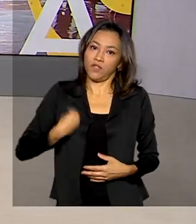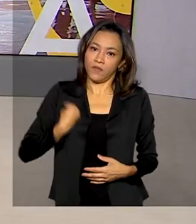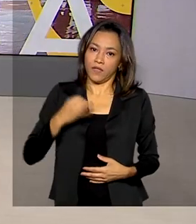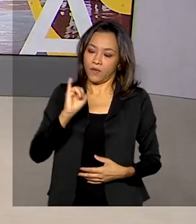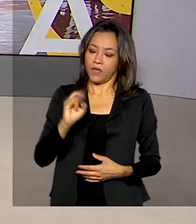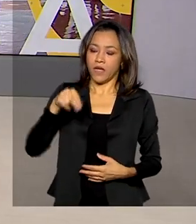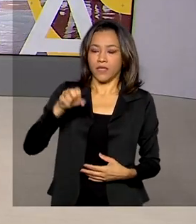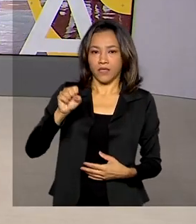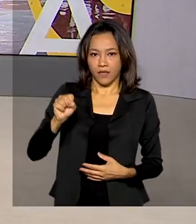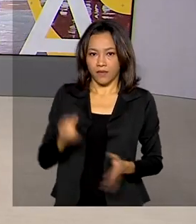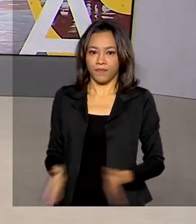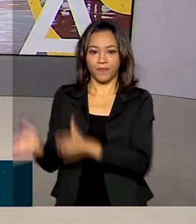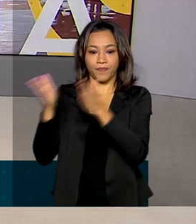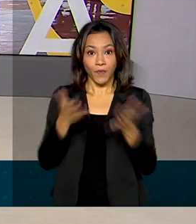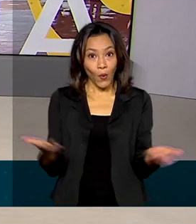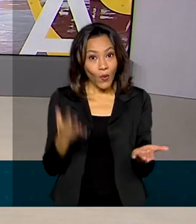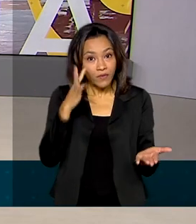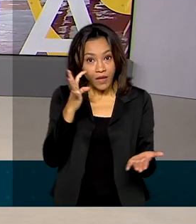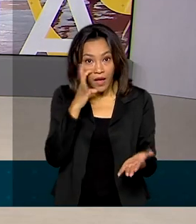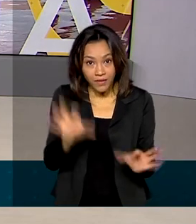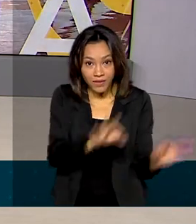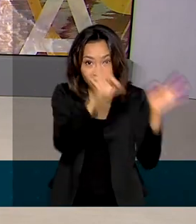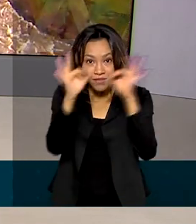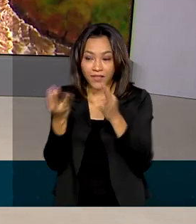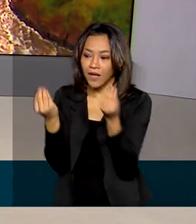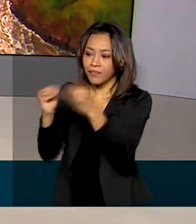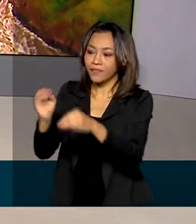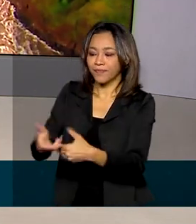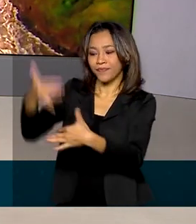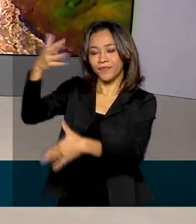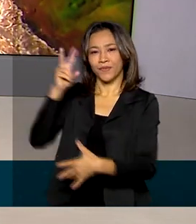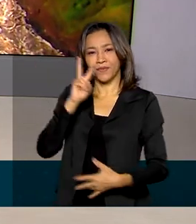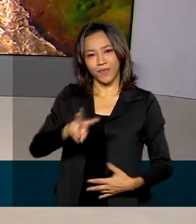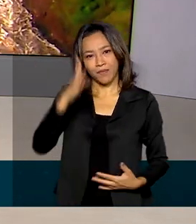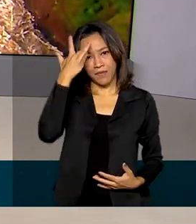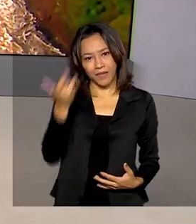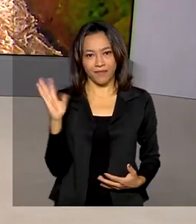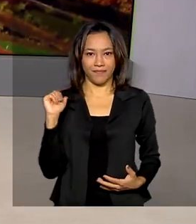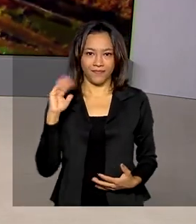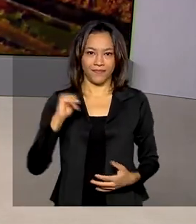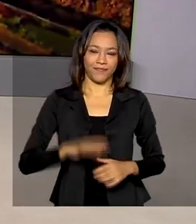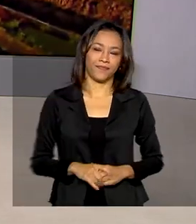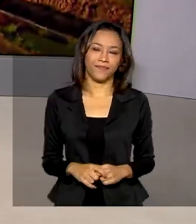As reportagens de hoje também estão nas nossas redes sociais. Nos vemos amanhã. Até lá!